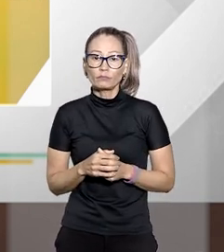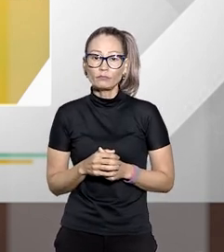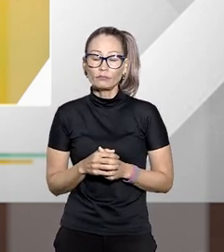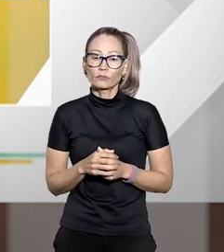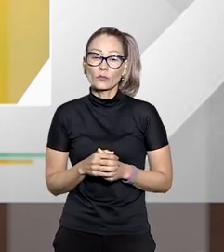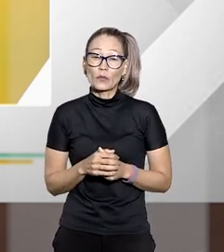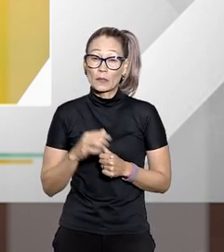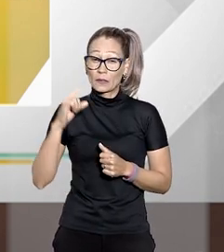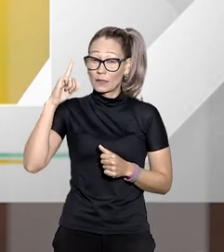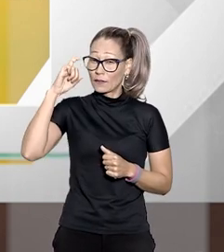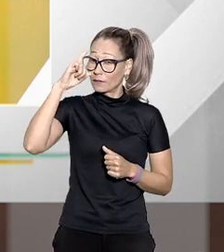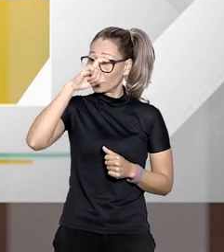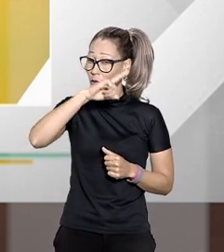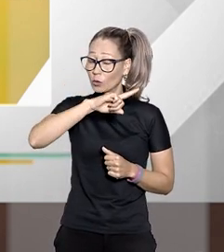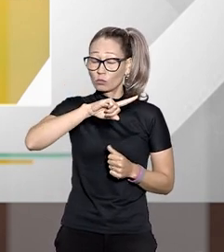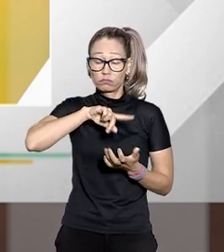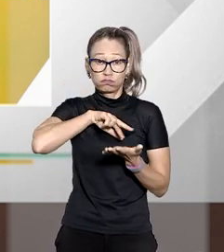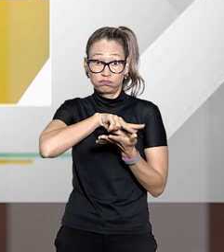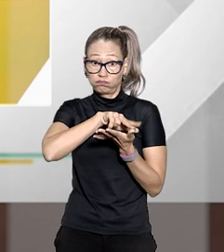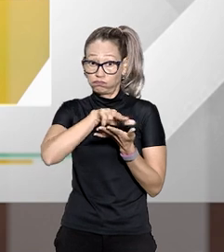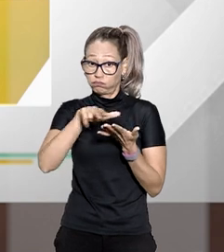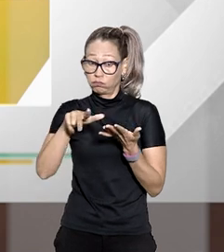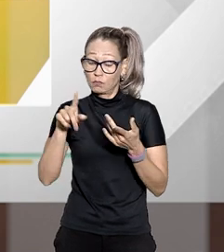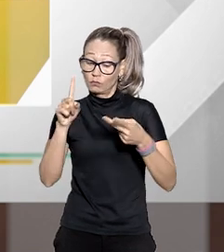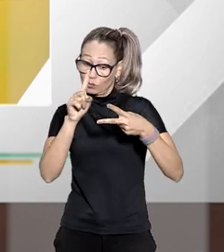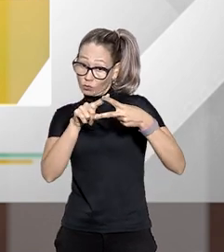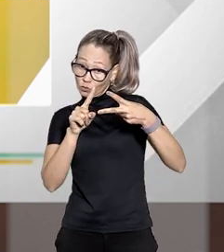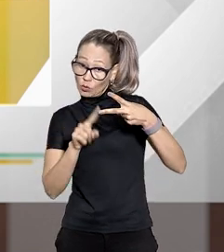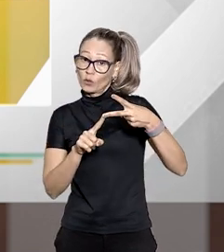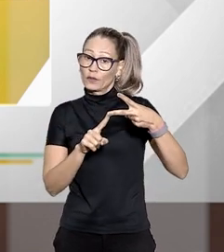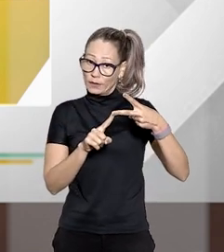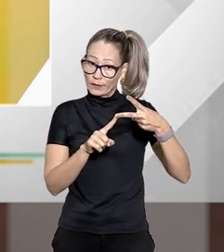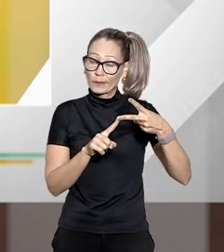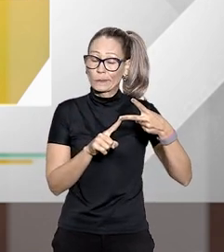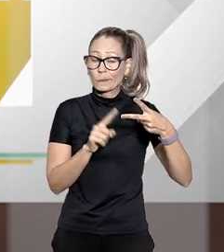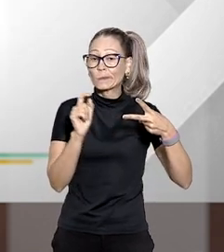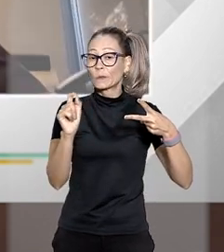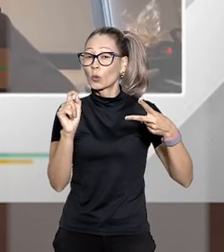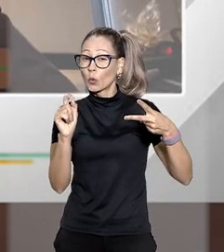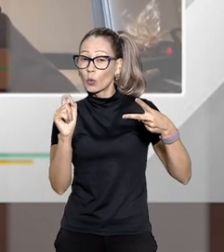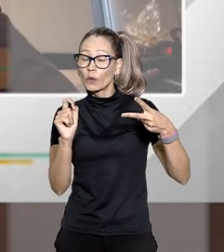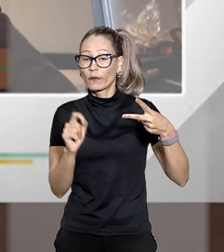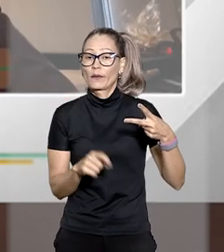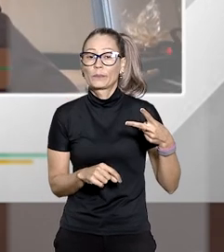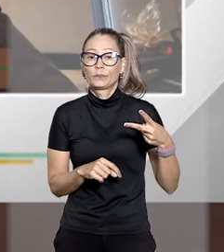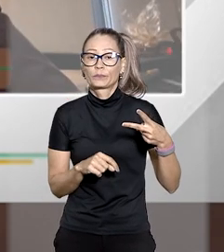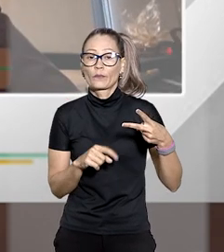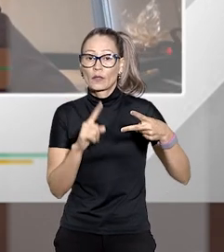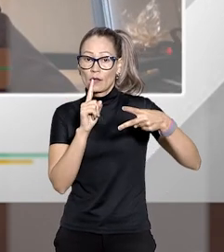eu acho que os desafios são múltiplos diria que o primeiro deles é a nossa